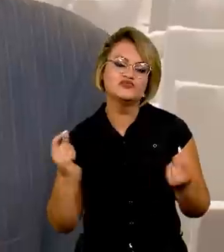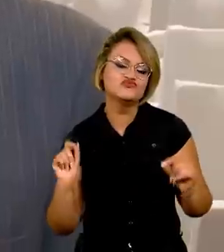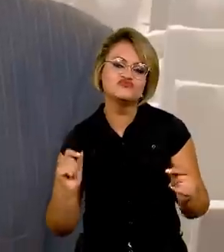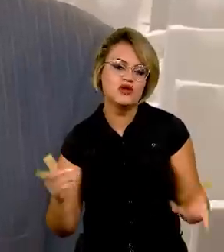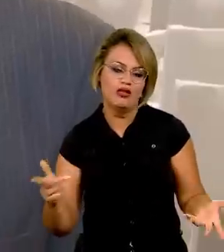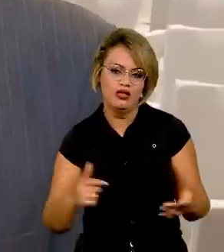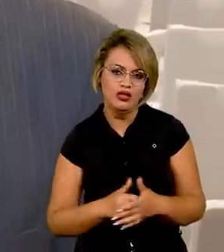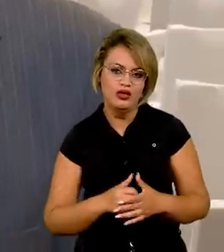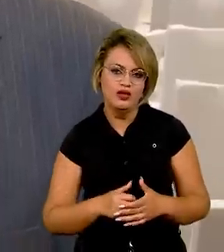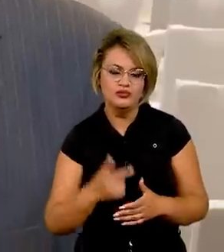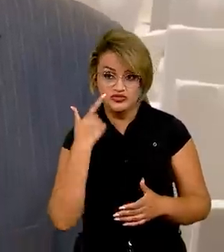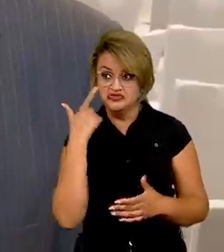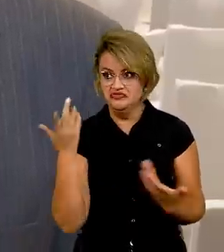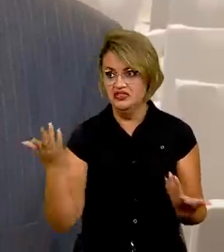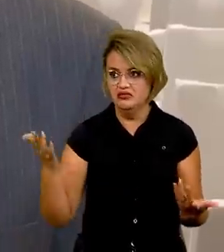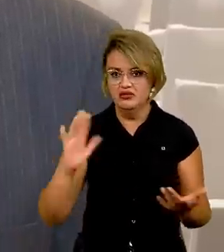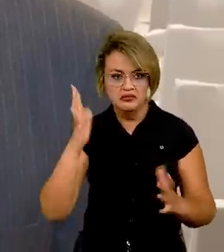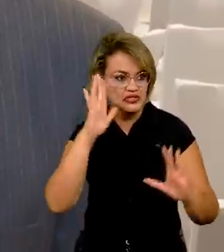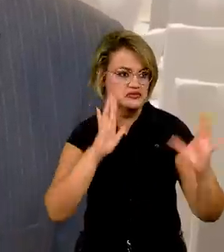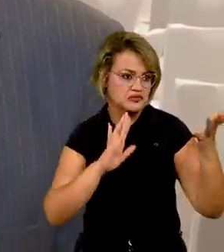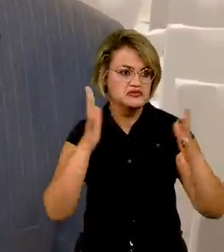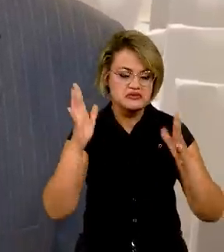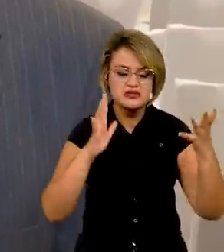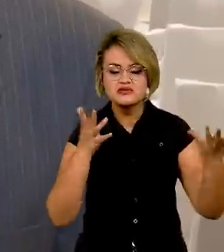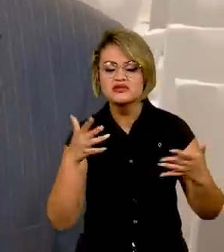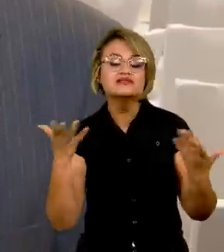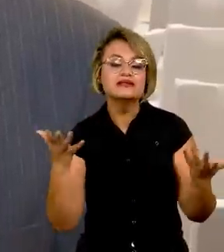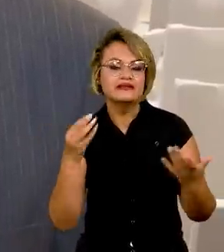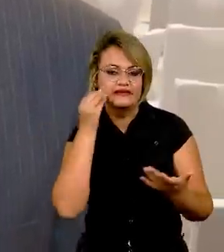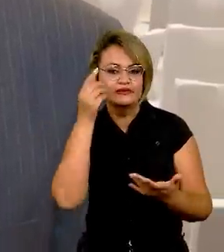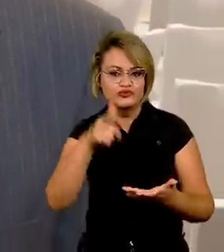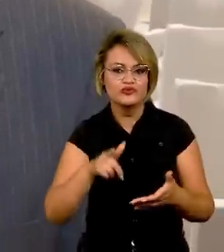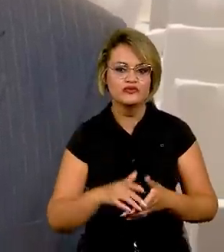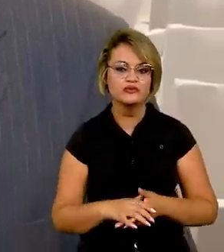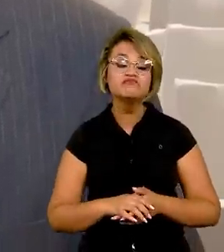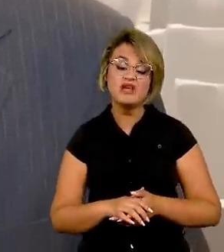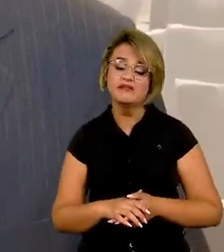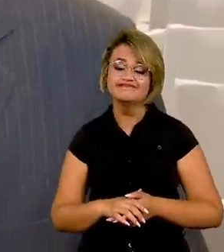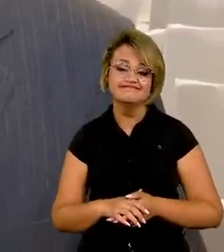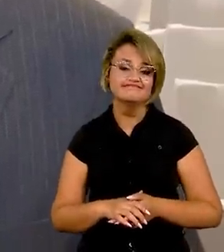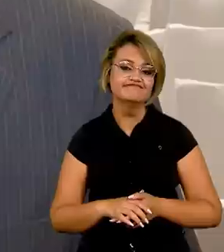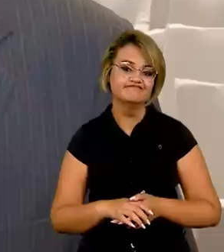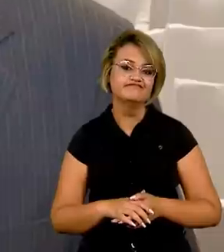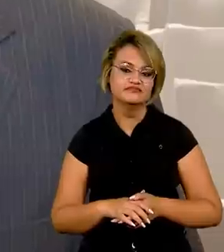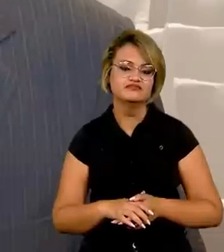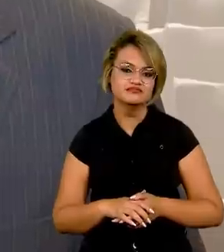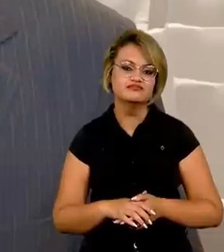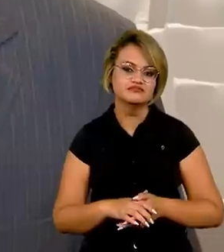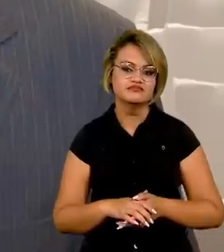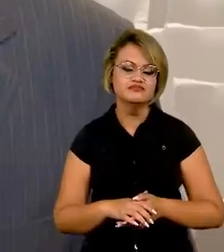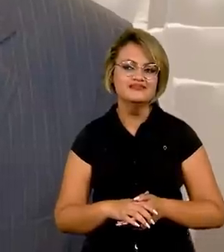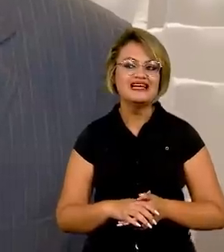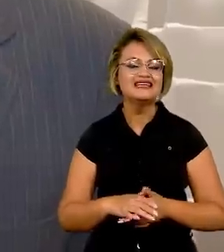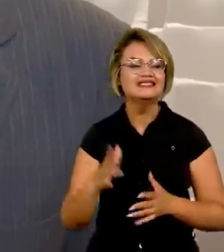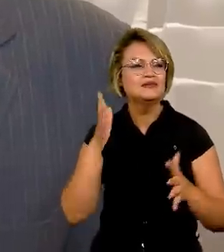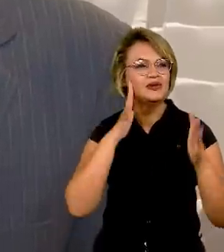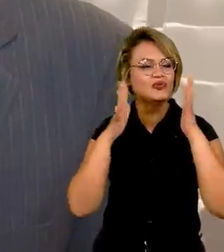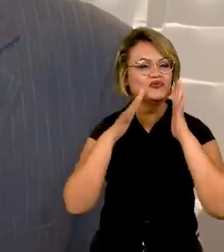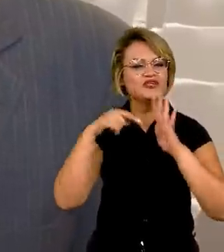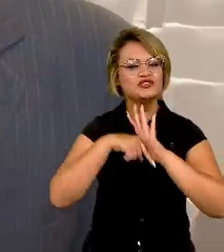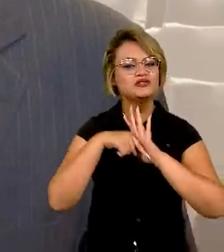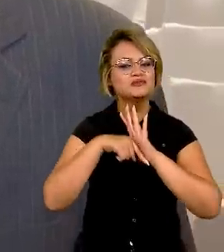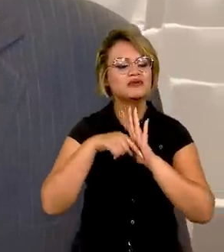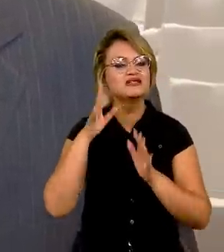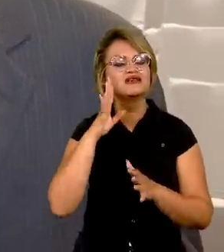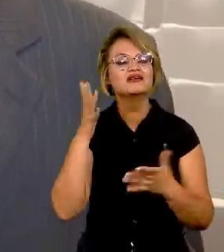refluiu isso demais, e agora está se tentando começar de novo, né? Exato. E aí, uma pergunta que se faz há alguns